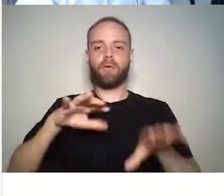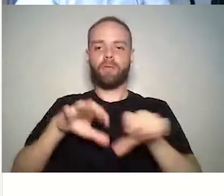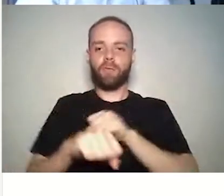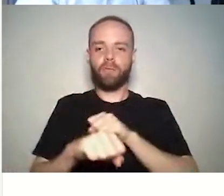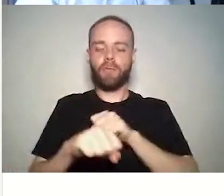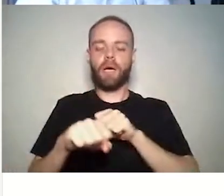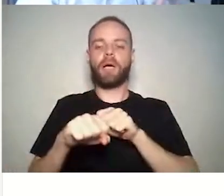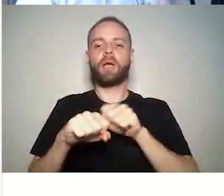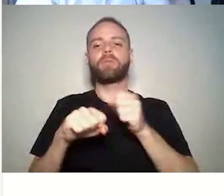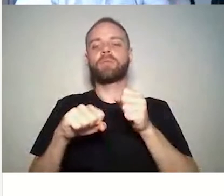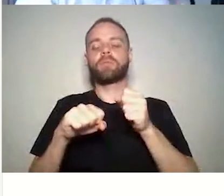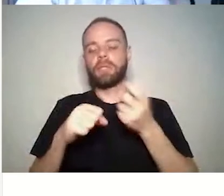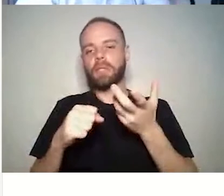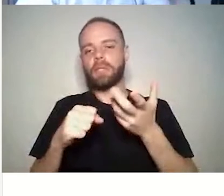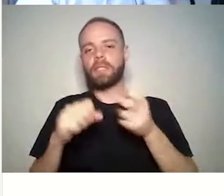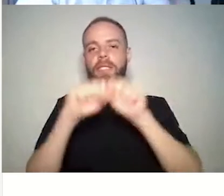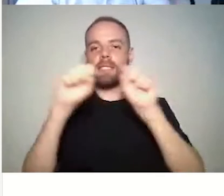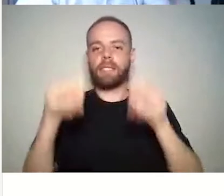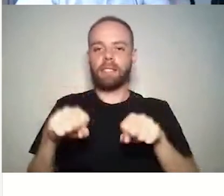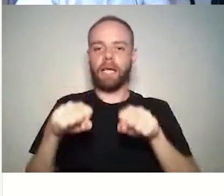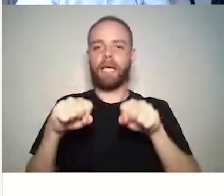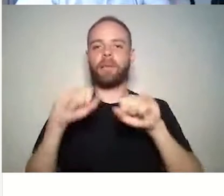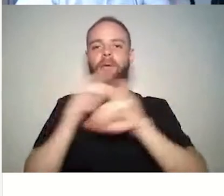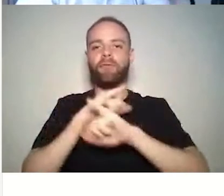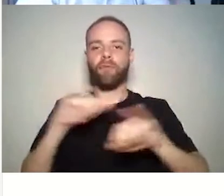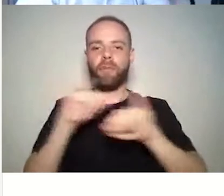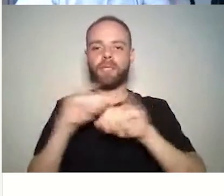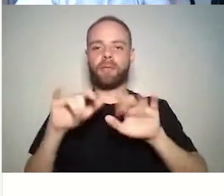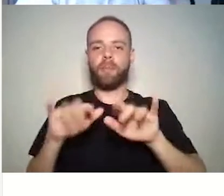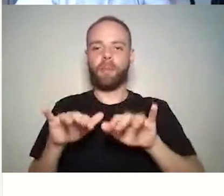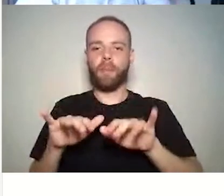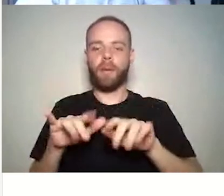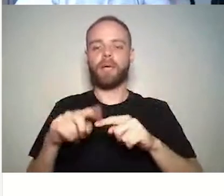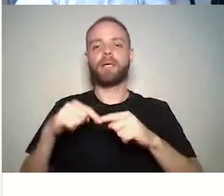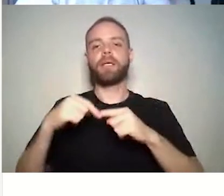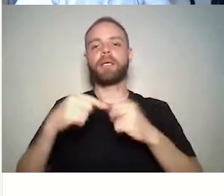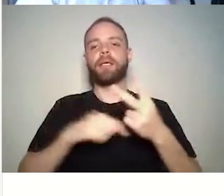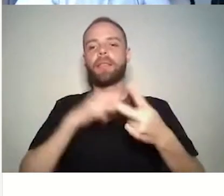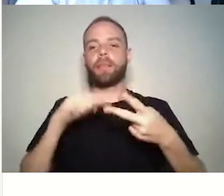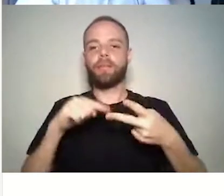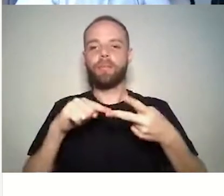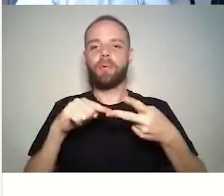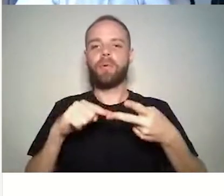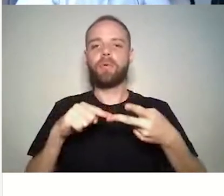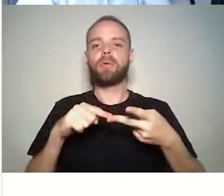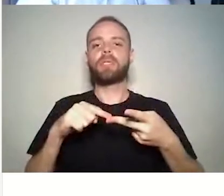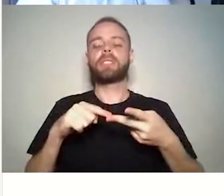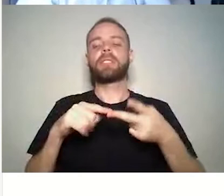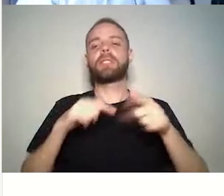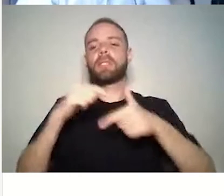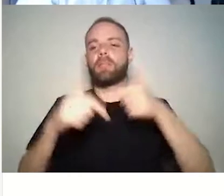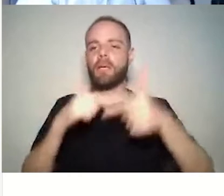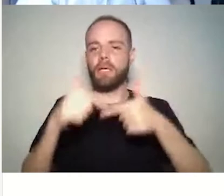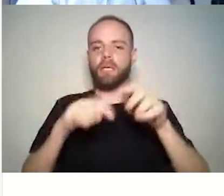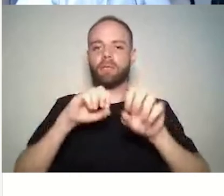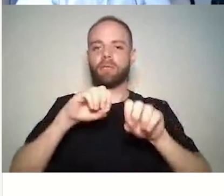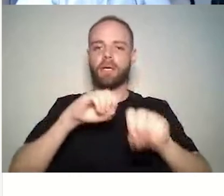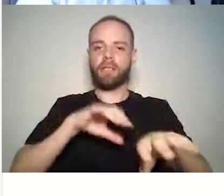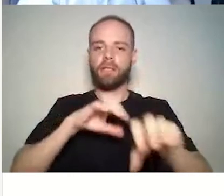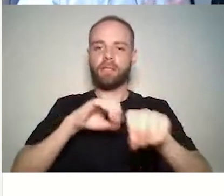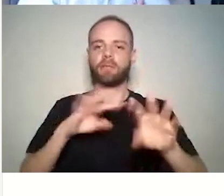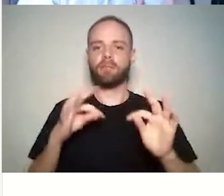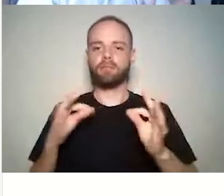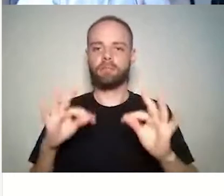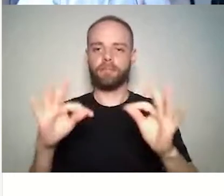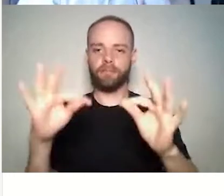informação pela PUC Minas. Depois eu comecei a trabalhar com educação. E fiz o meu mestrado de educação tecnológica pelo